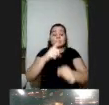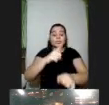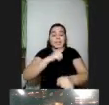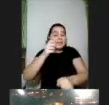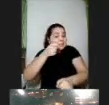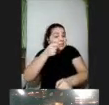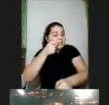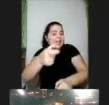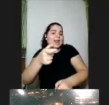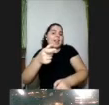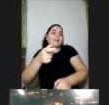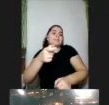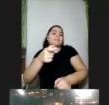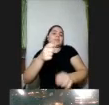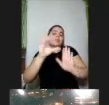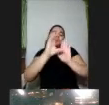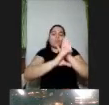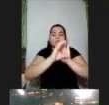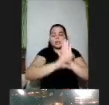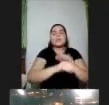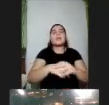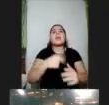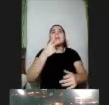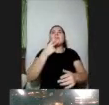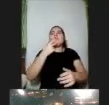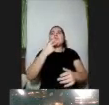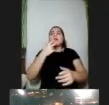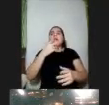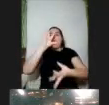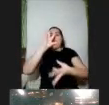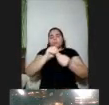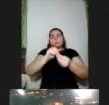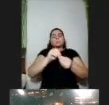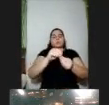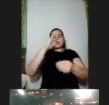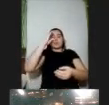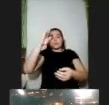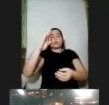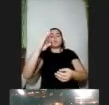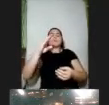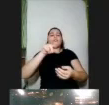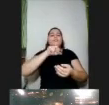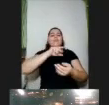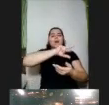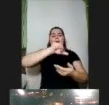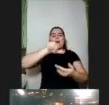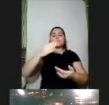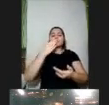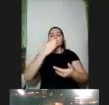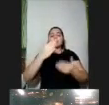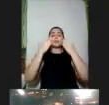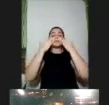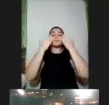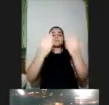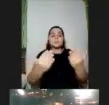forma bem genérica em relação ao princípio das múltiplas formas de apresentação a gente está falando então de